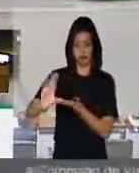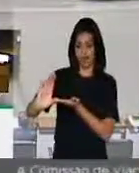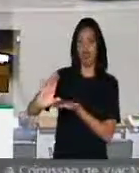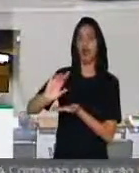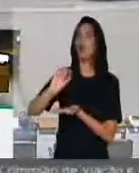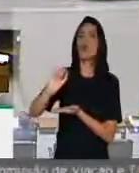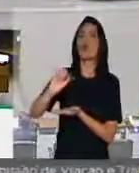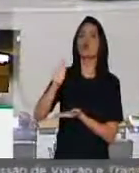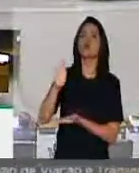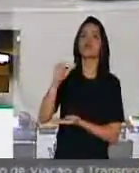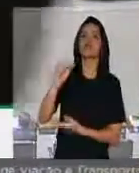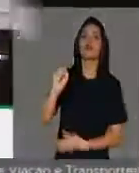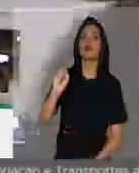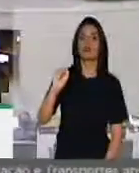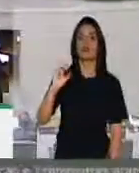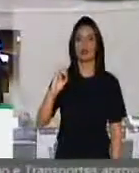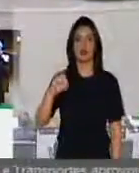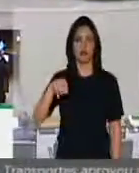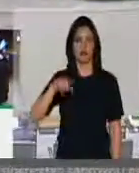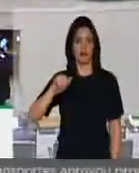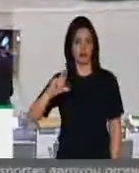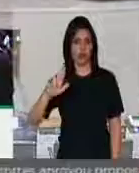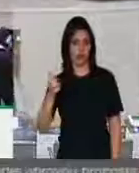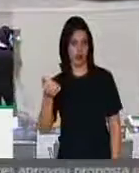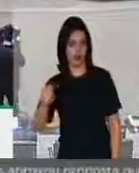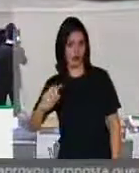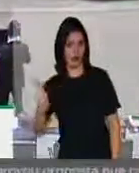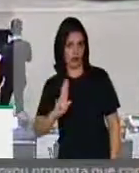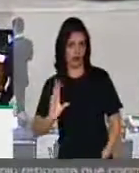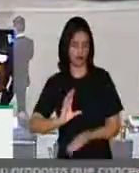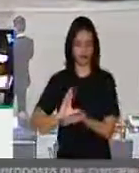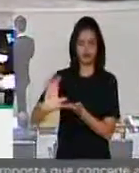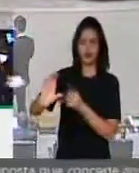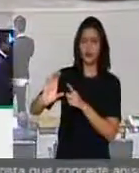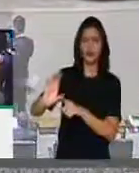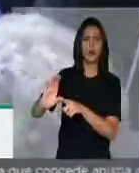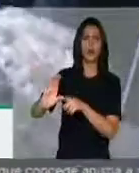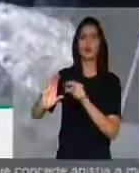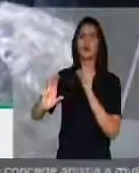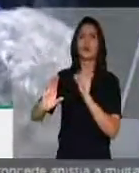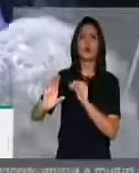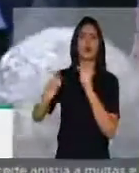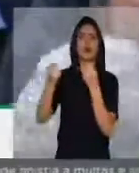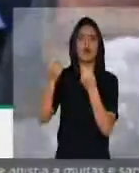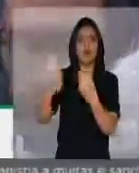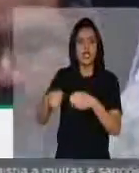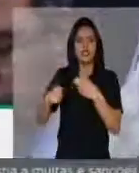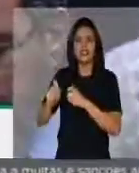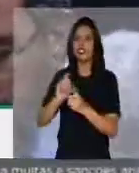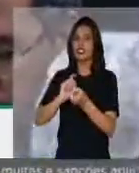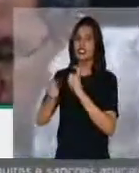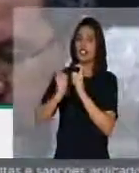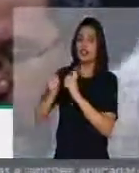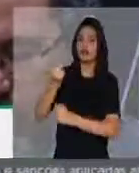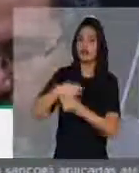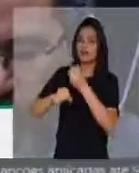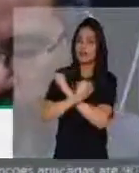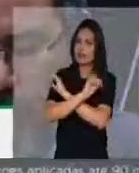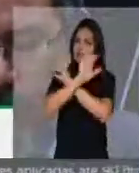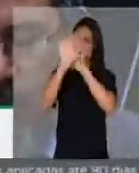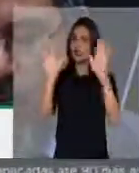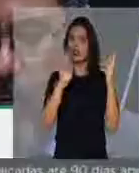180 milhões de reais. Um fundo que tem que ser gerido com transparência, com